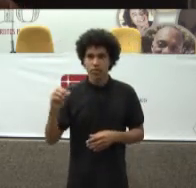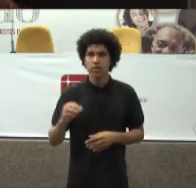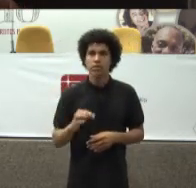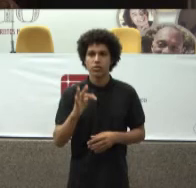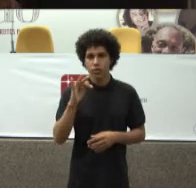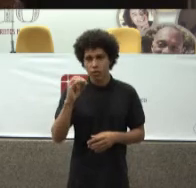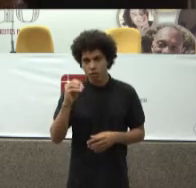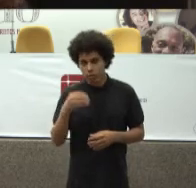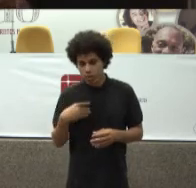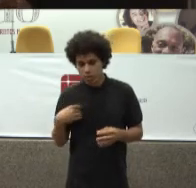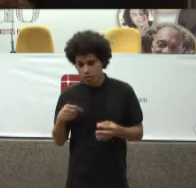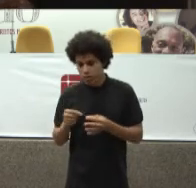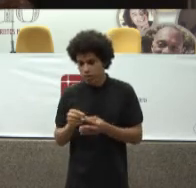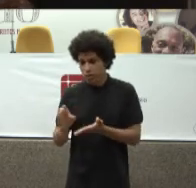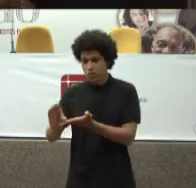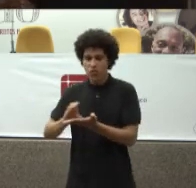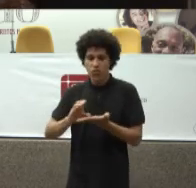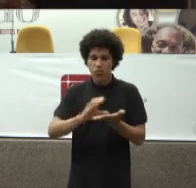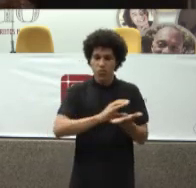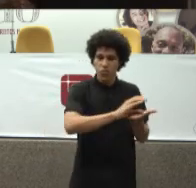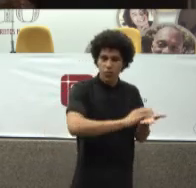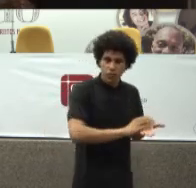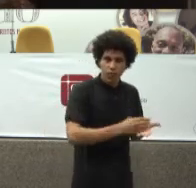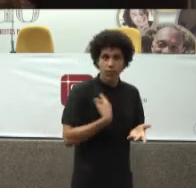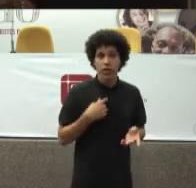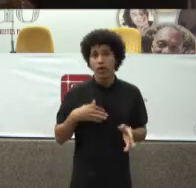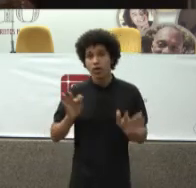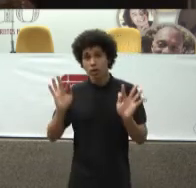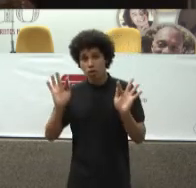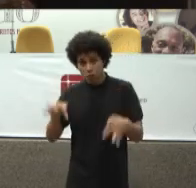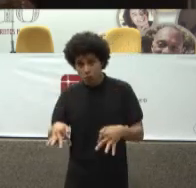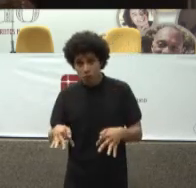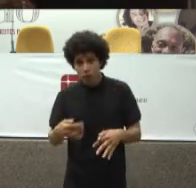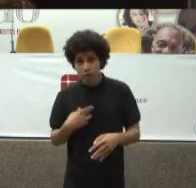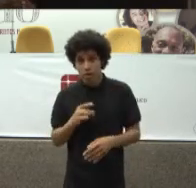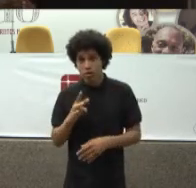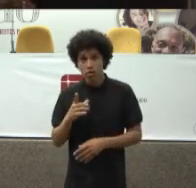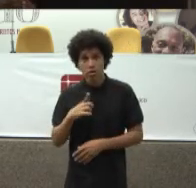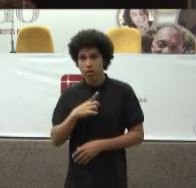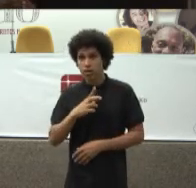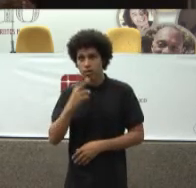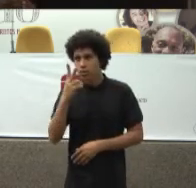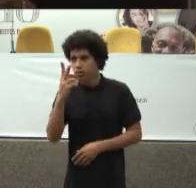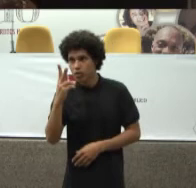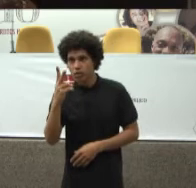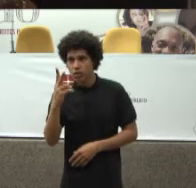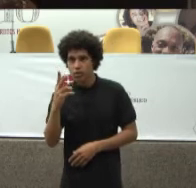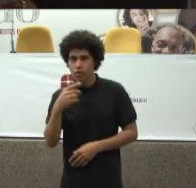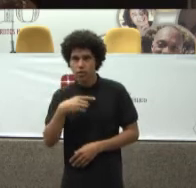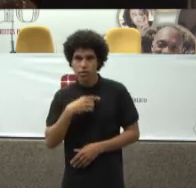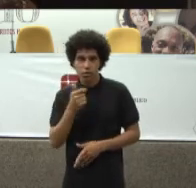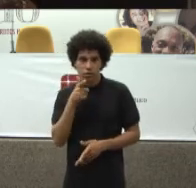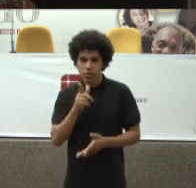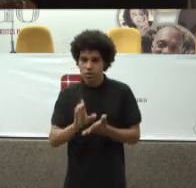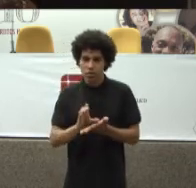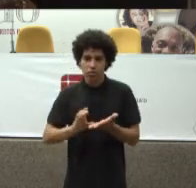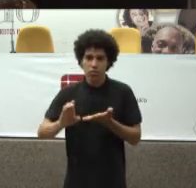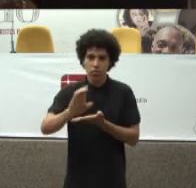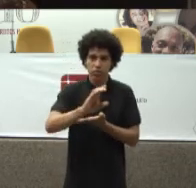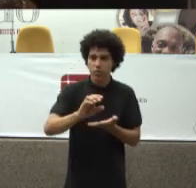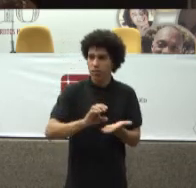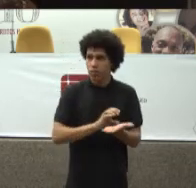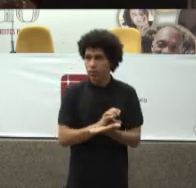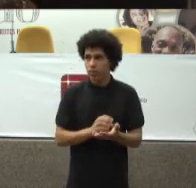Recursos Na verdade No final De tudo isso Só há duas Formas De transferir Recursos É o de